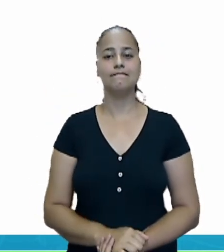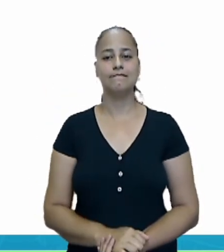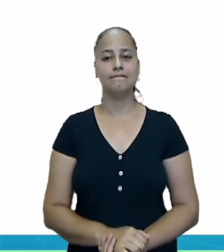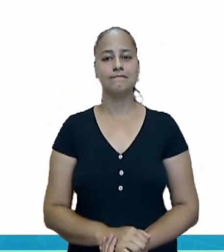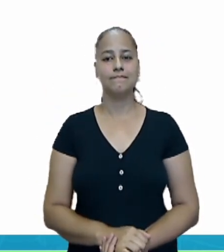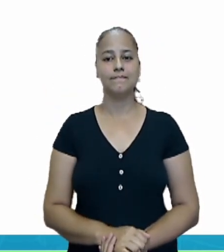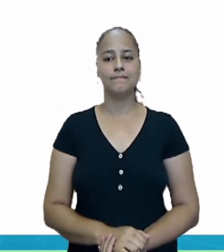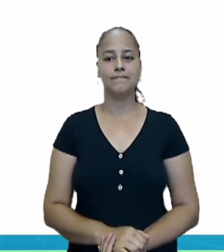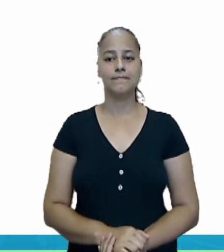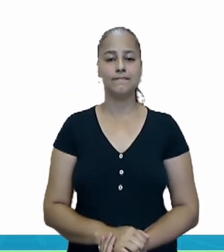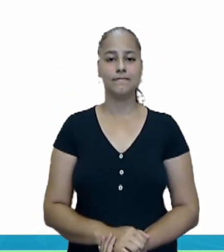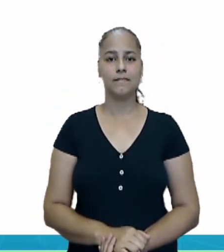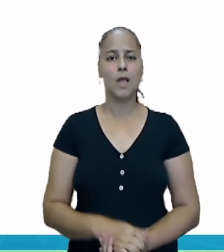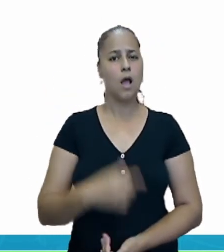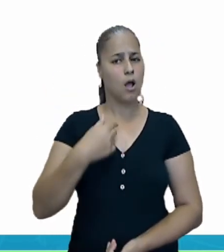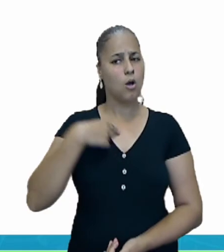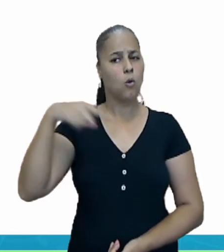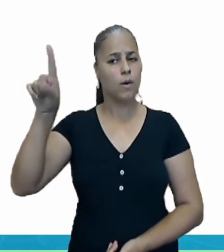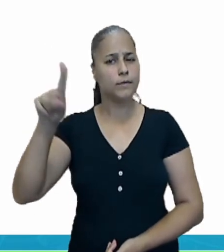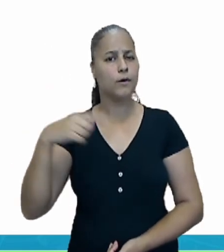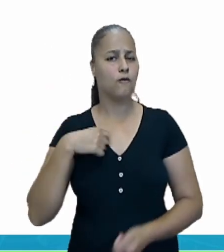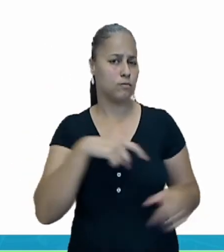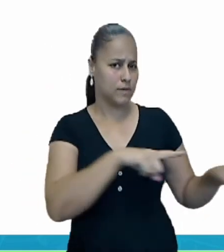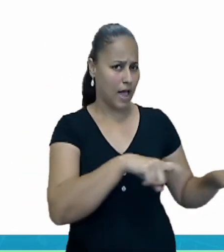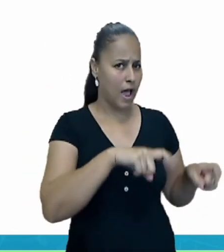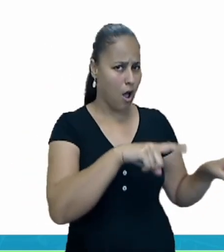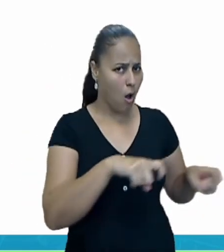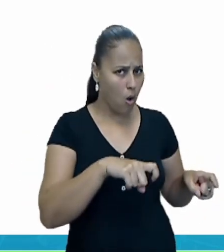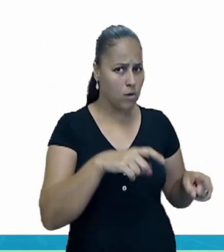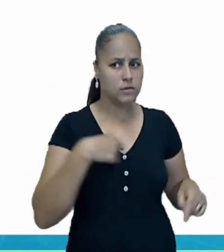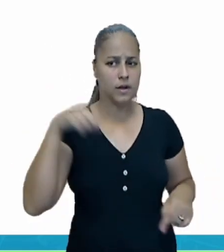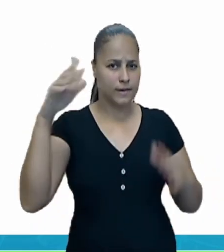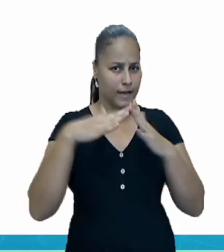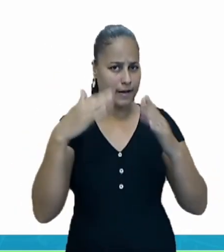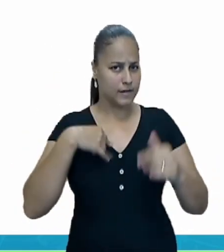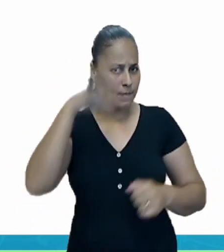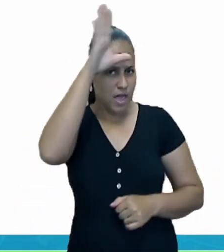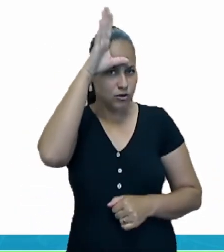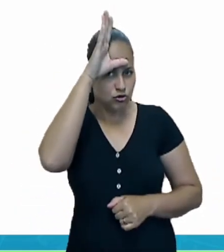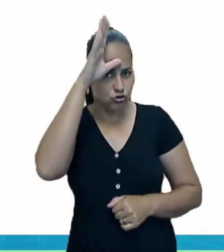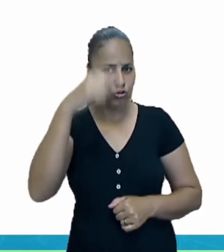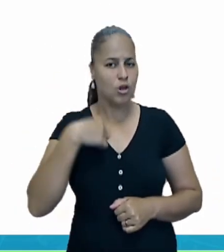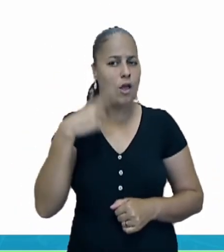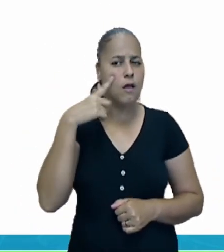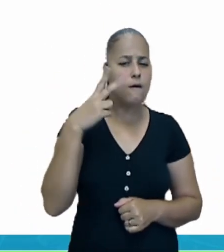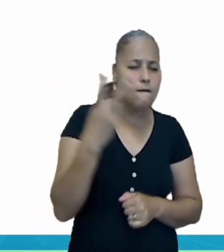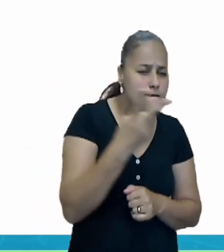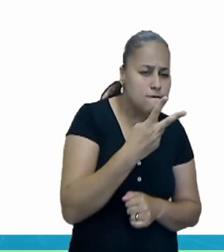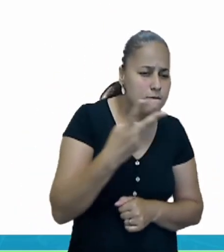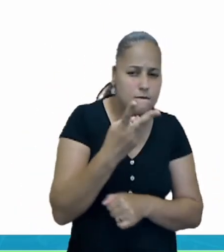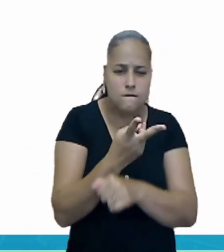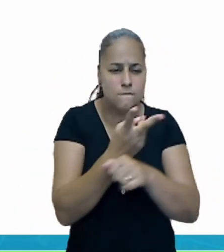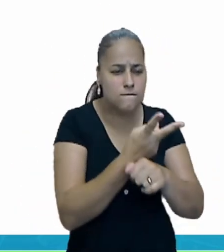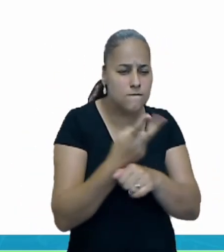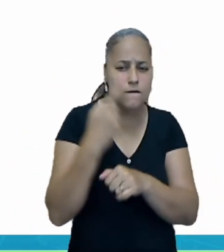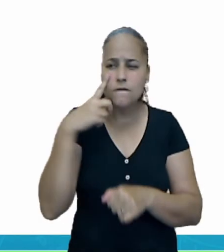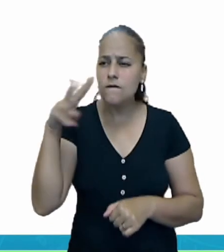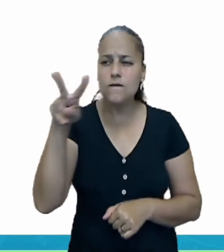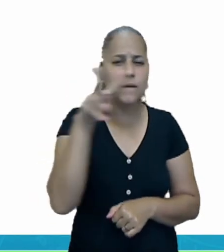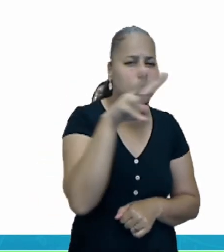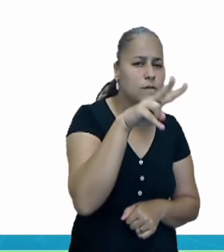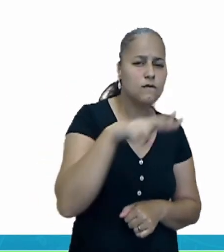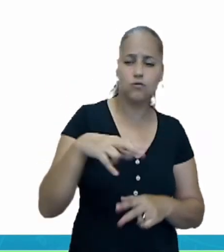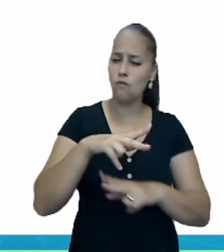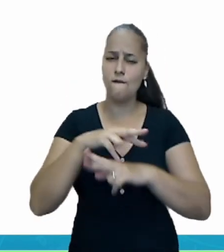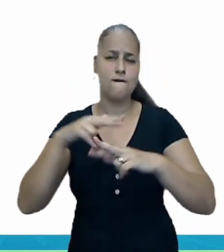Mas, quando eu vou para a roça na casa da minha tia, eu vejo muitos